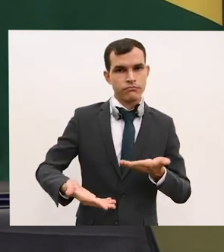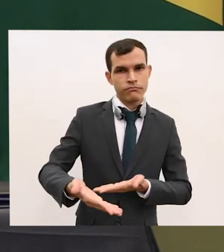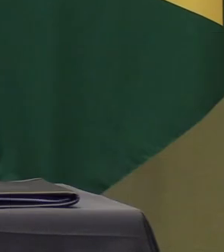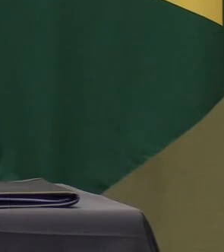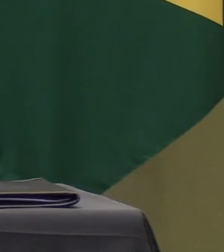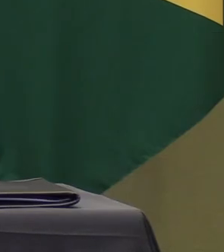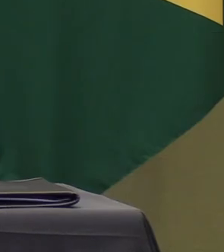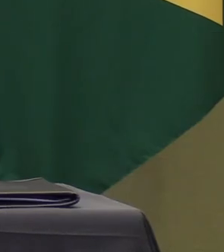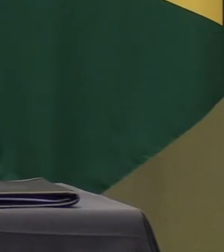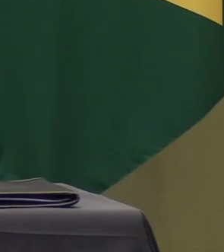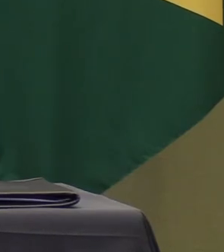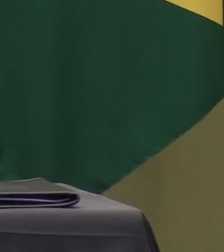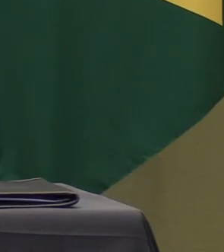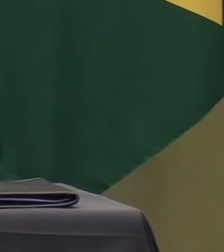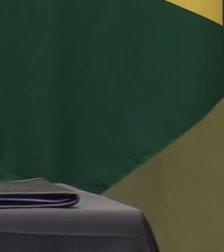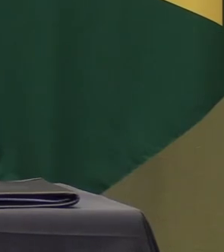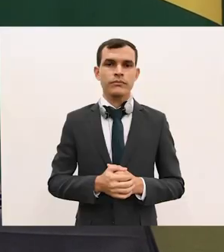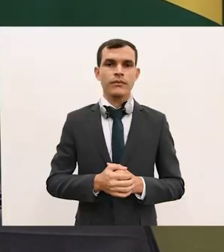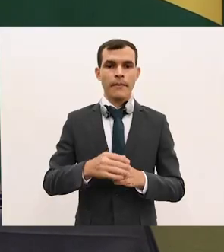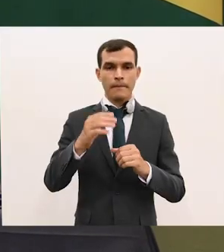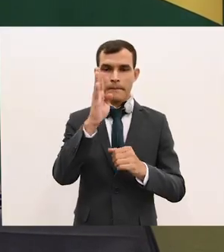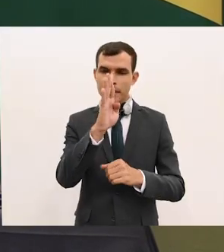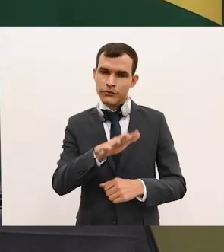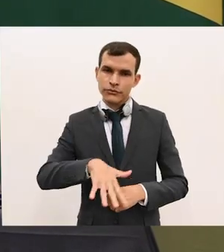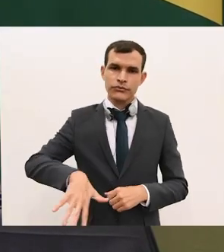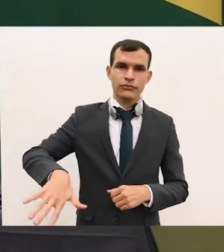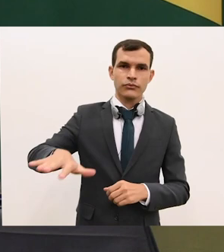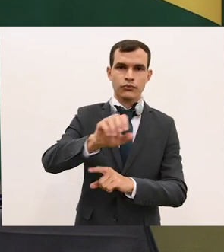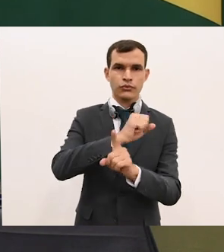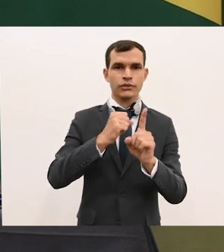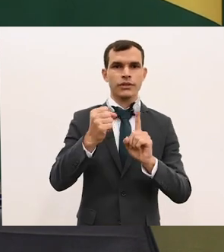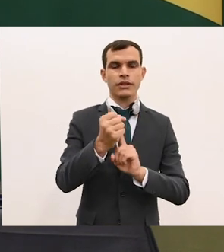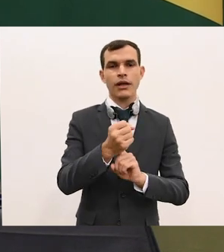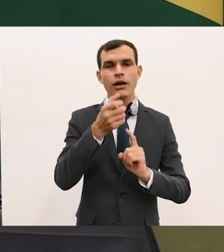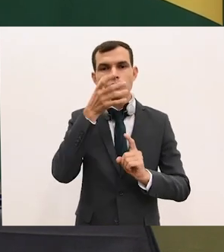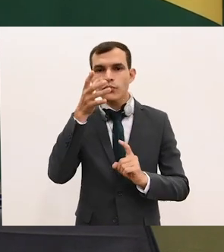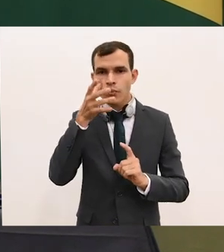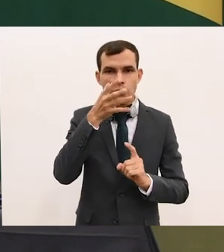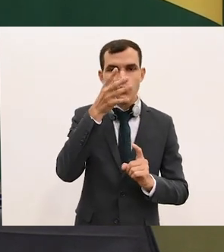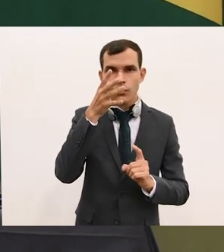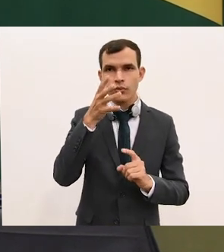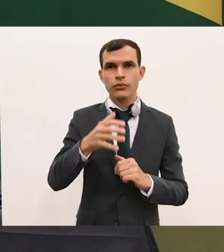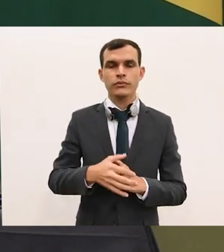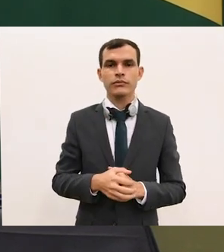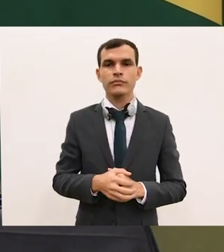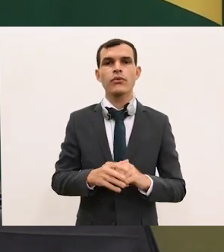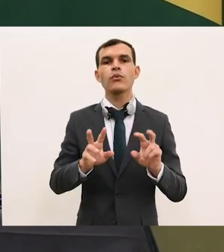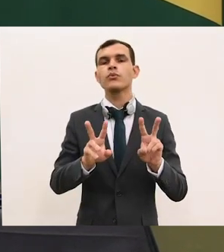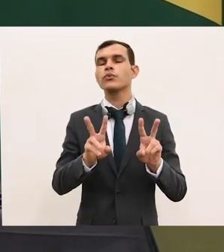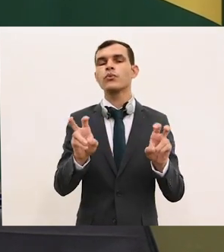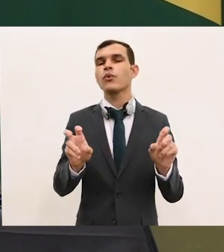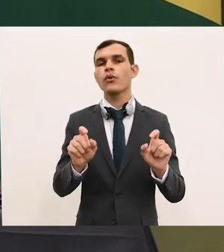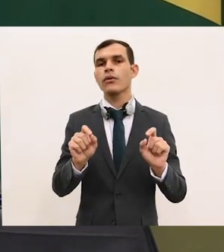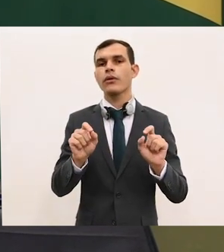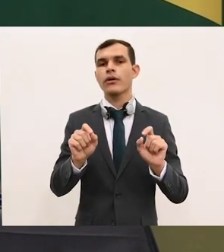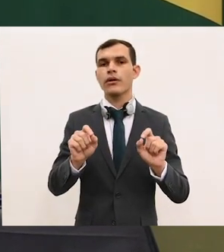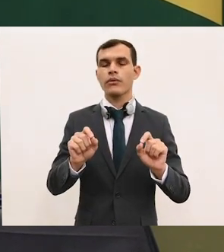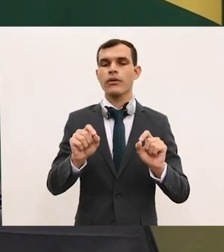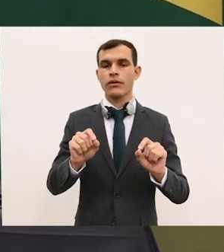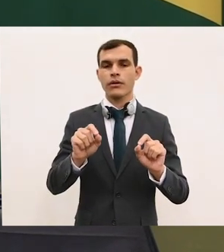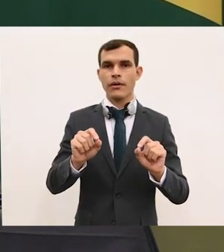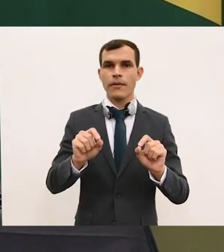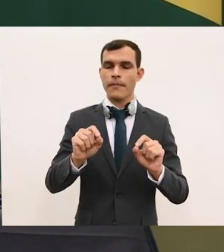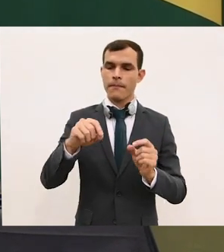da sociedade brasileira sobre a pauta da Organização Mundial de